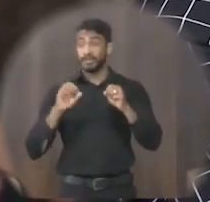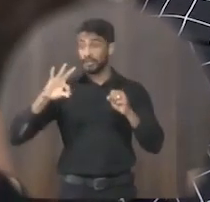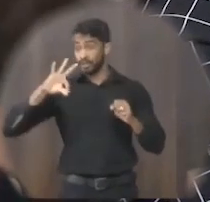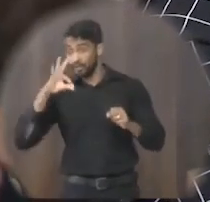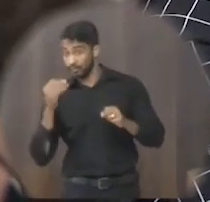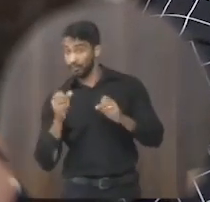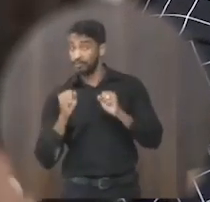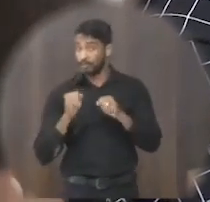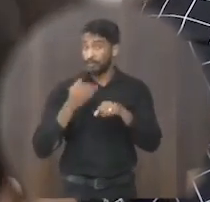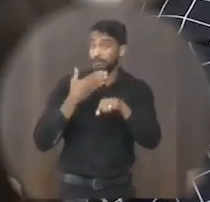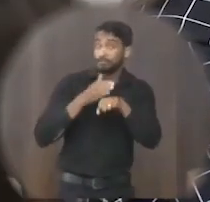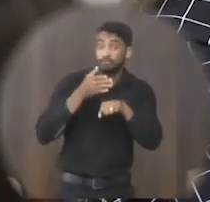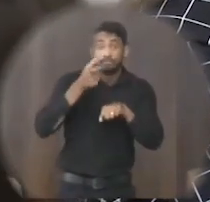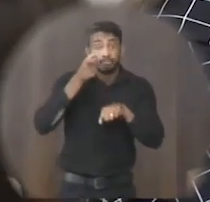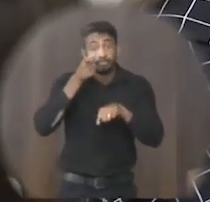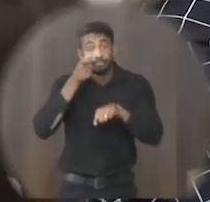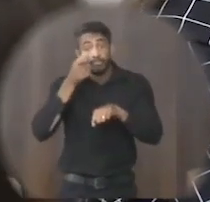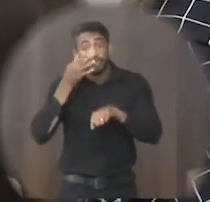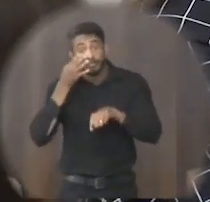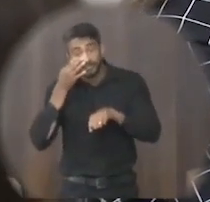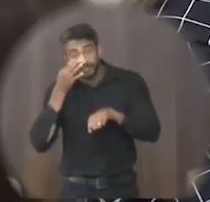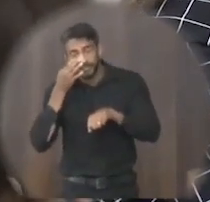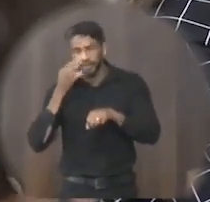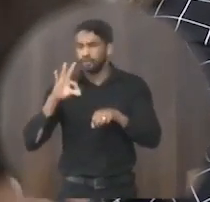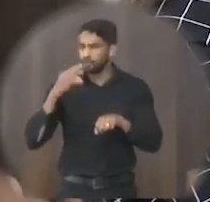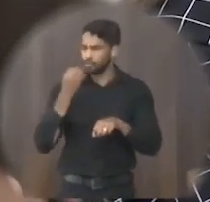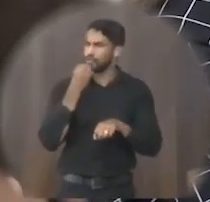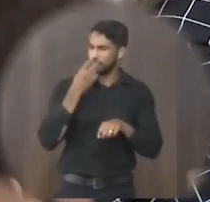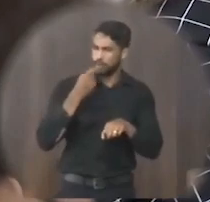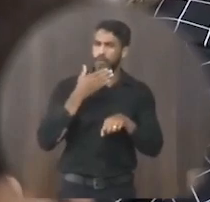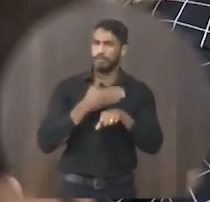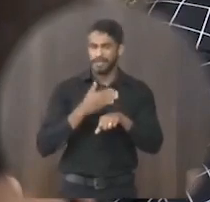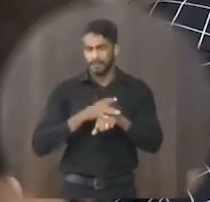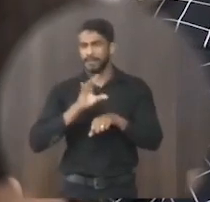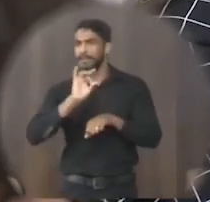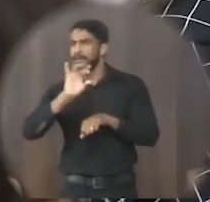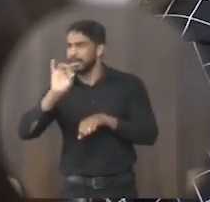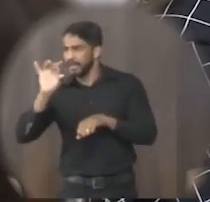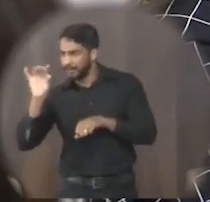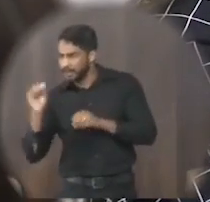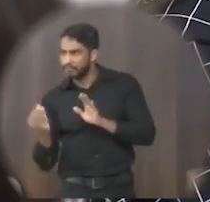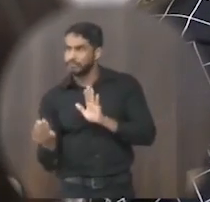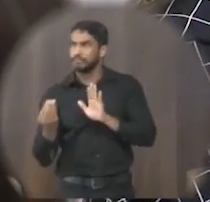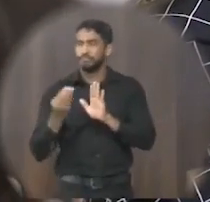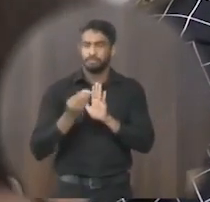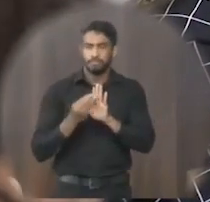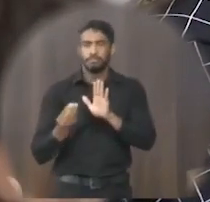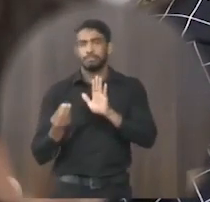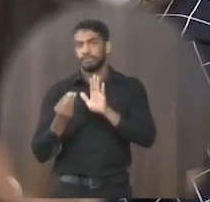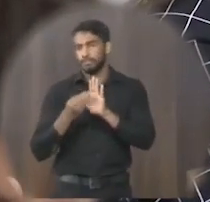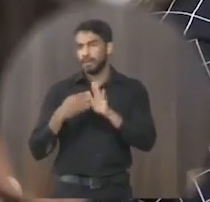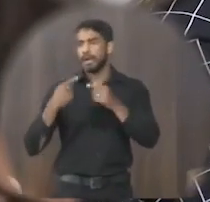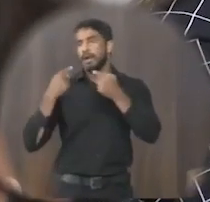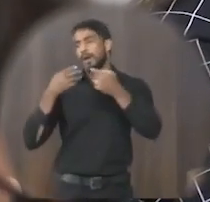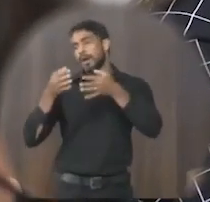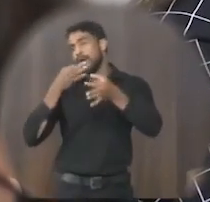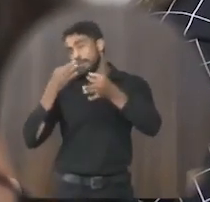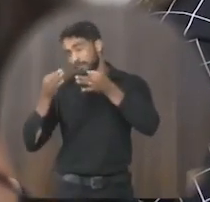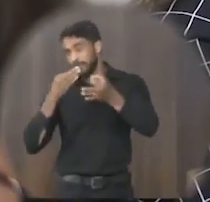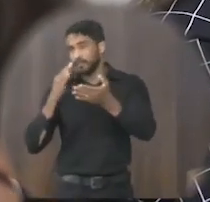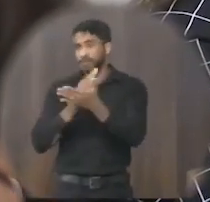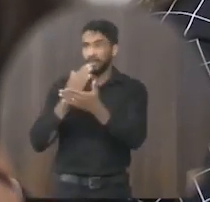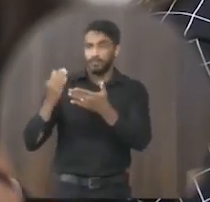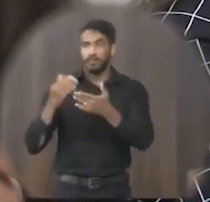participem né seria bom lógico todos participando para cada um pontuar alguma coisa argumentar mas